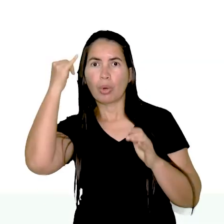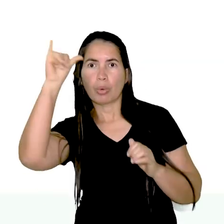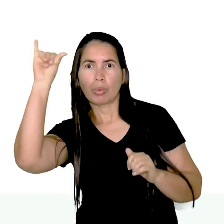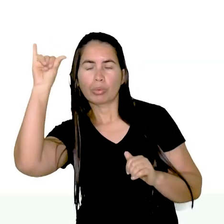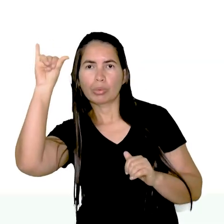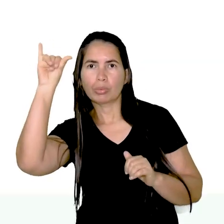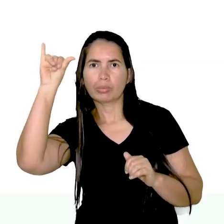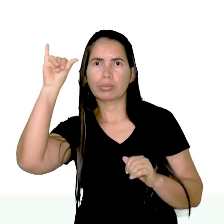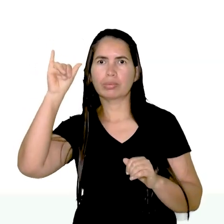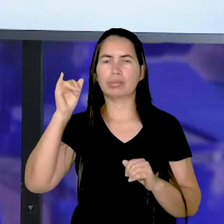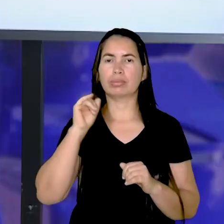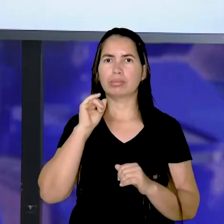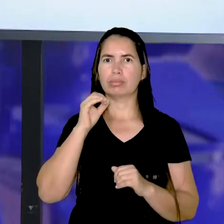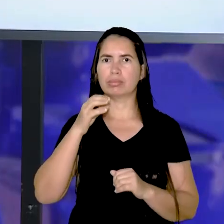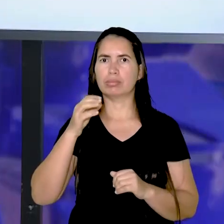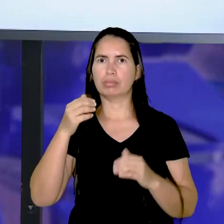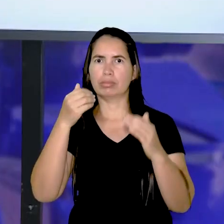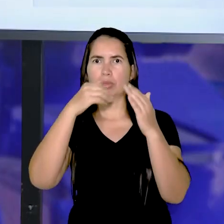suspense ou mistério.